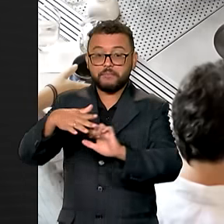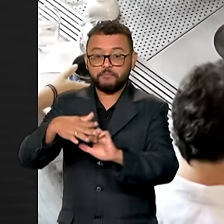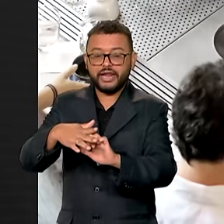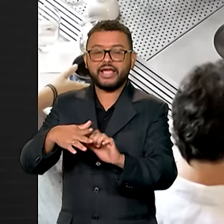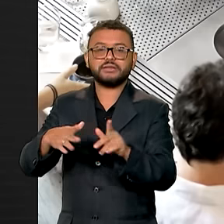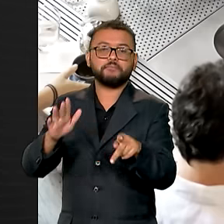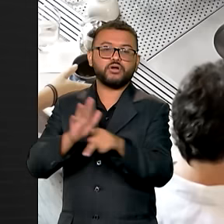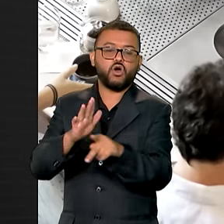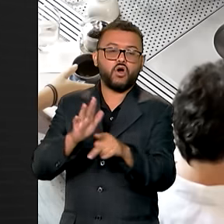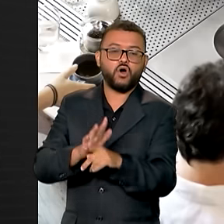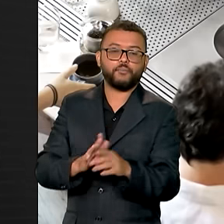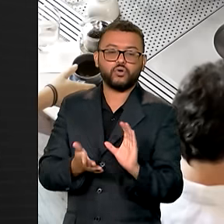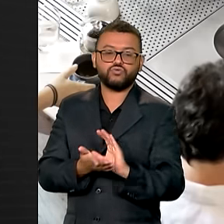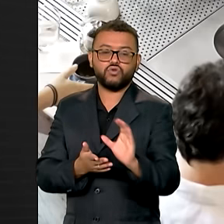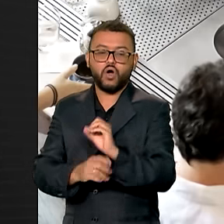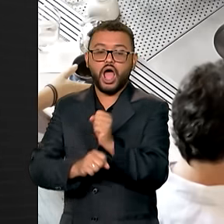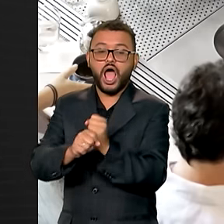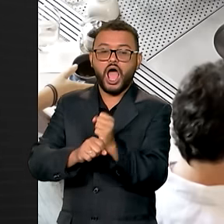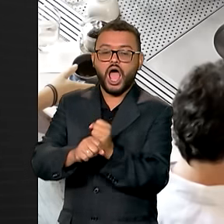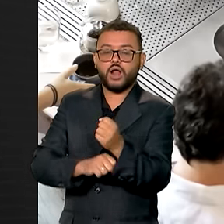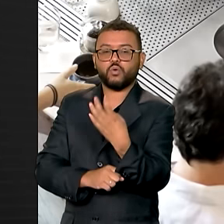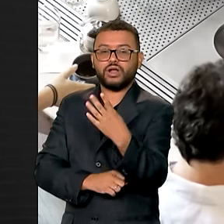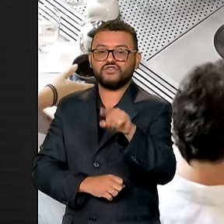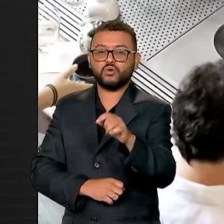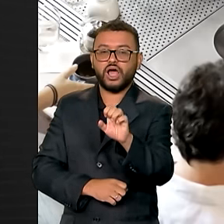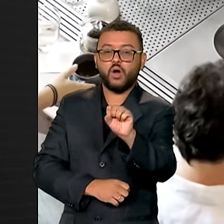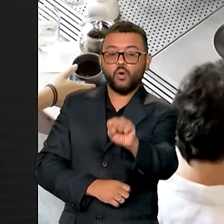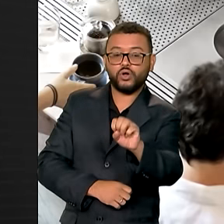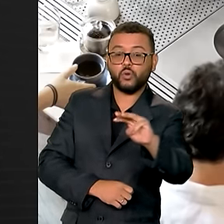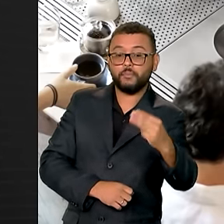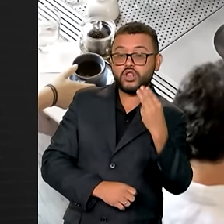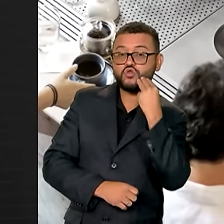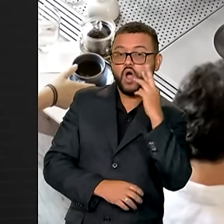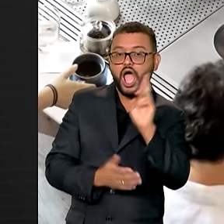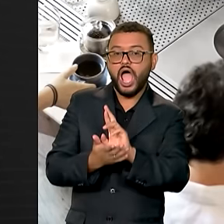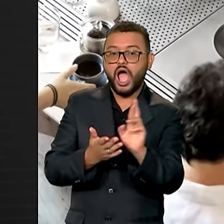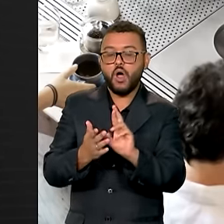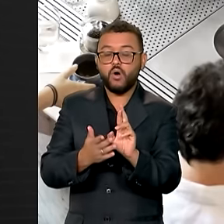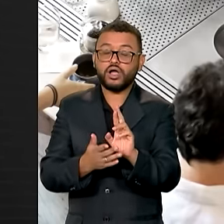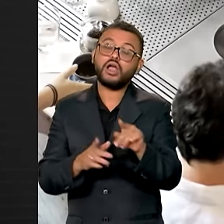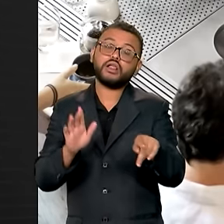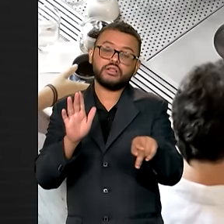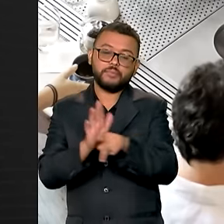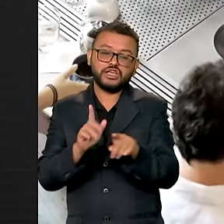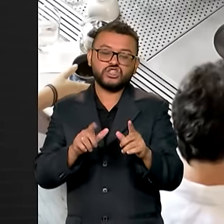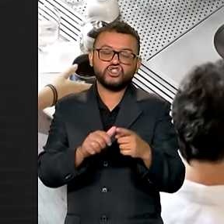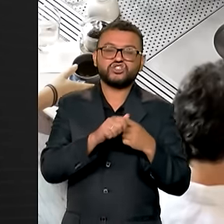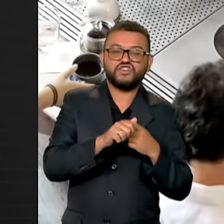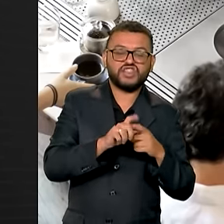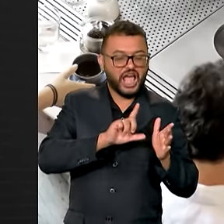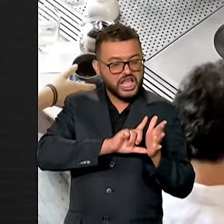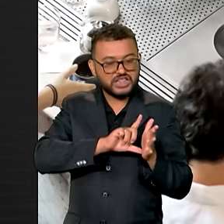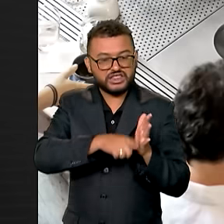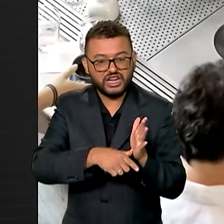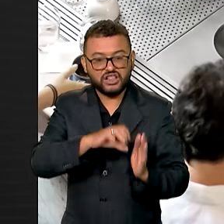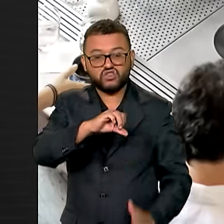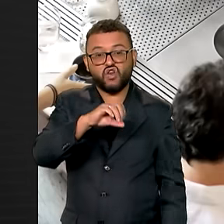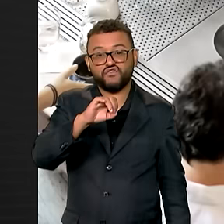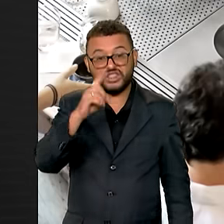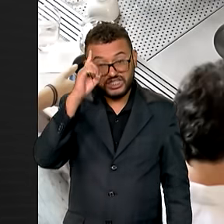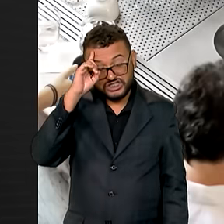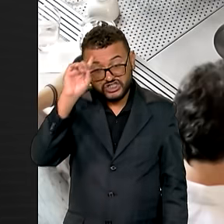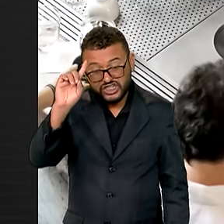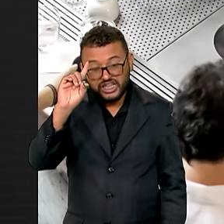faturamento anual de até 4,8 milhões de reais e dívidas em atraso há mais de 90 dias que tenham